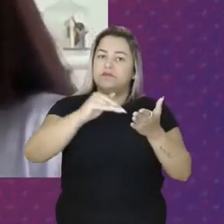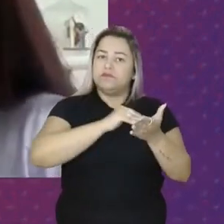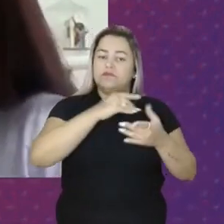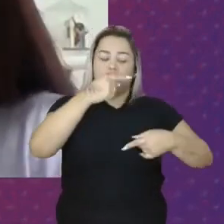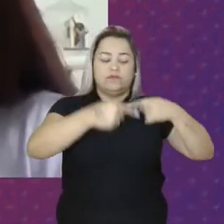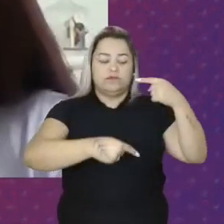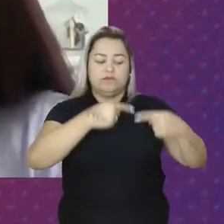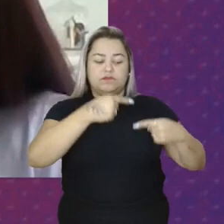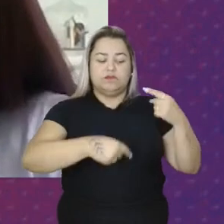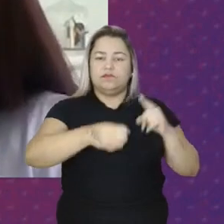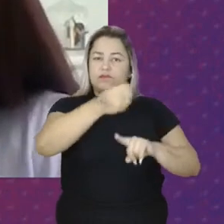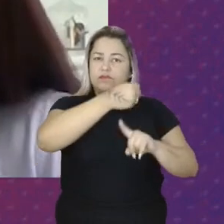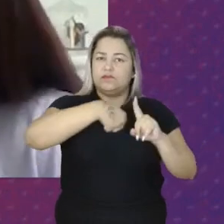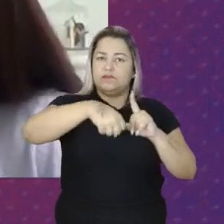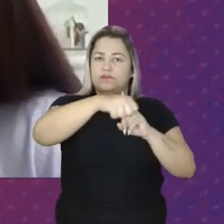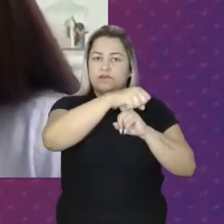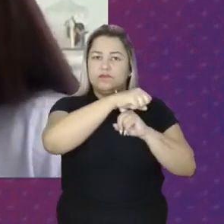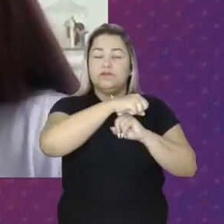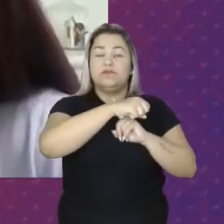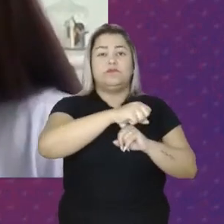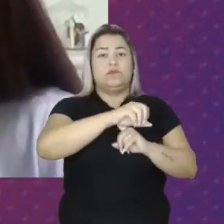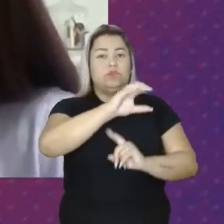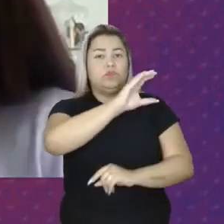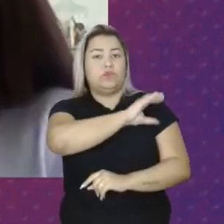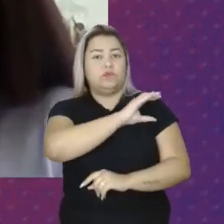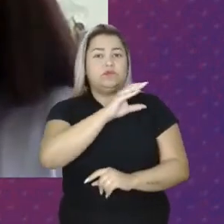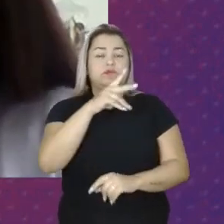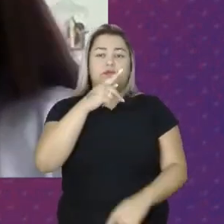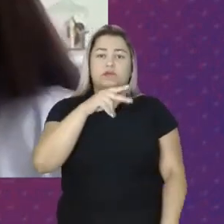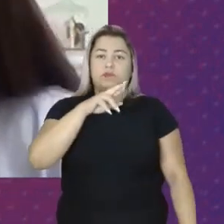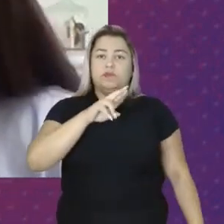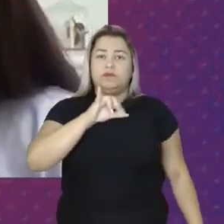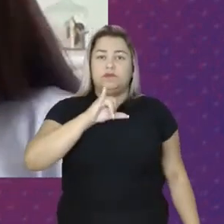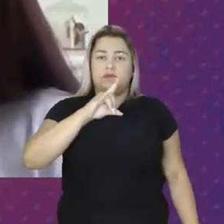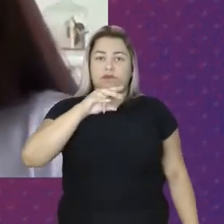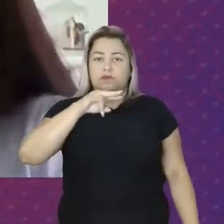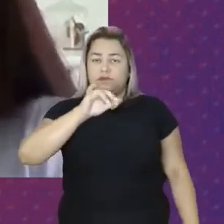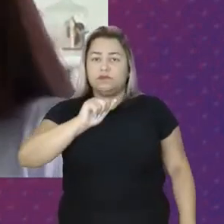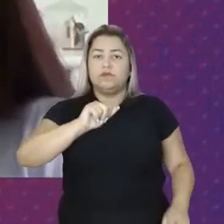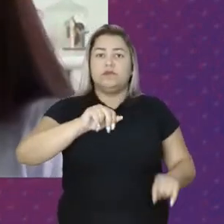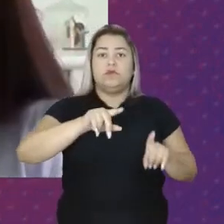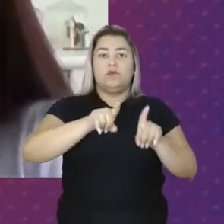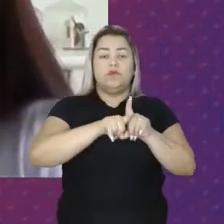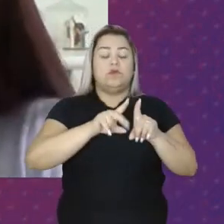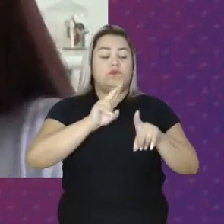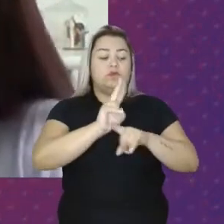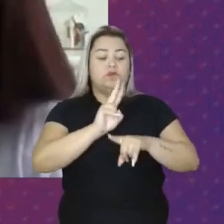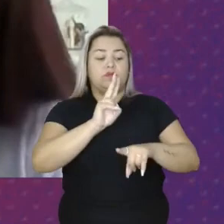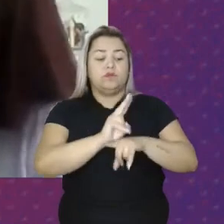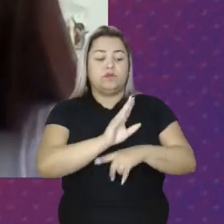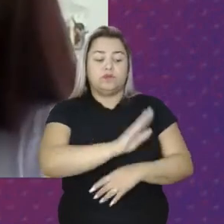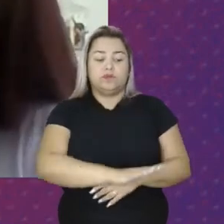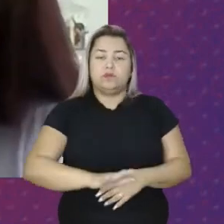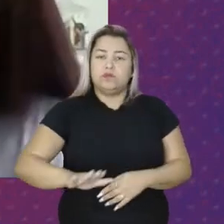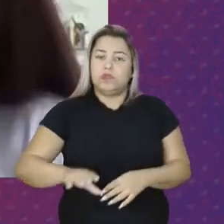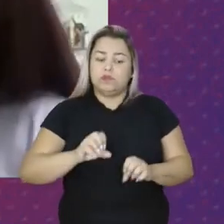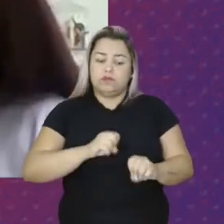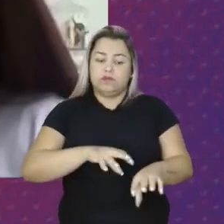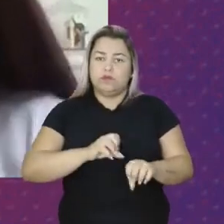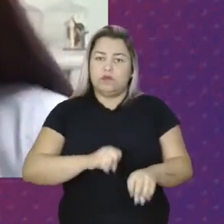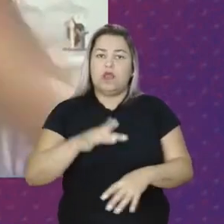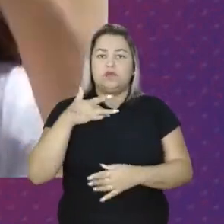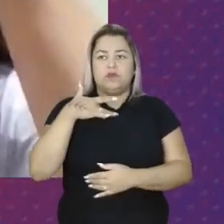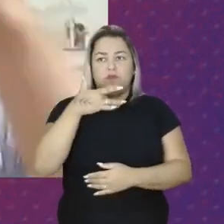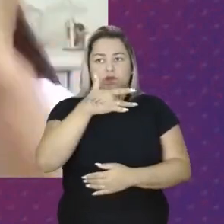Políticas Sociais A gente coordena os temas de Previdência Proteção Infante e Juvenil Educação do Campo e